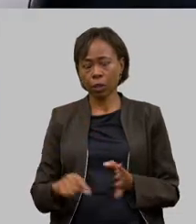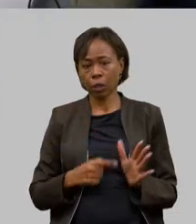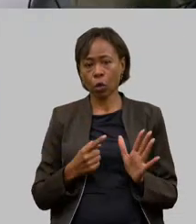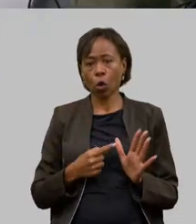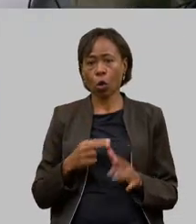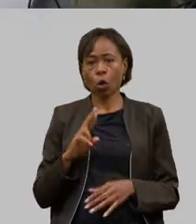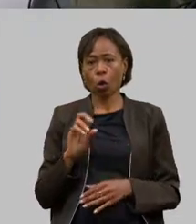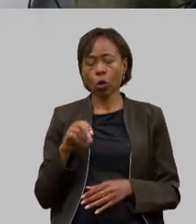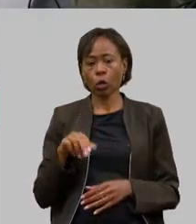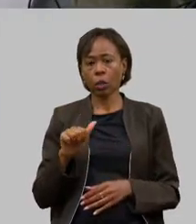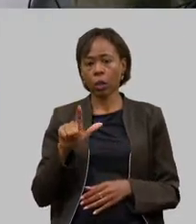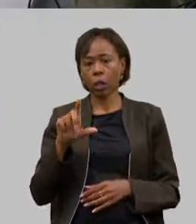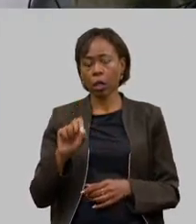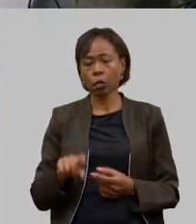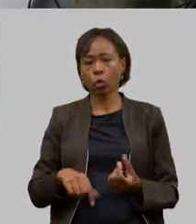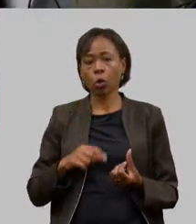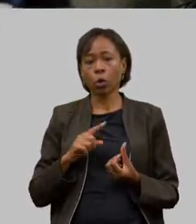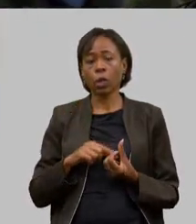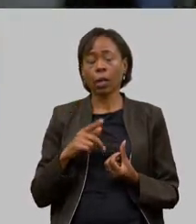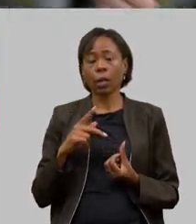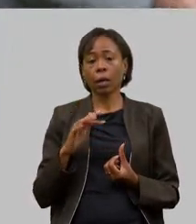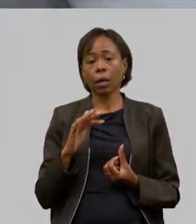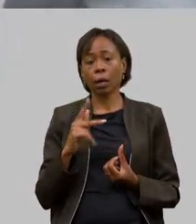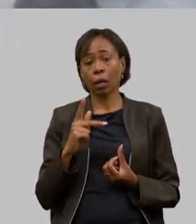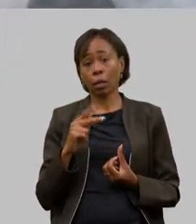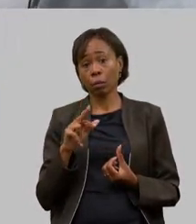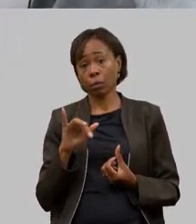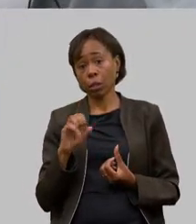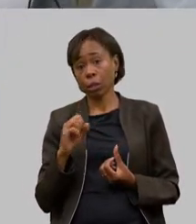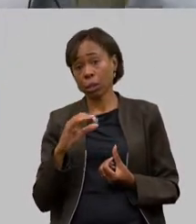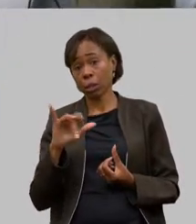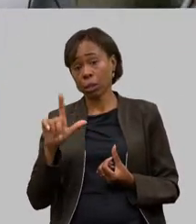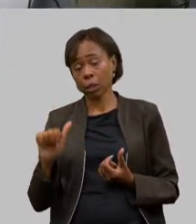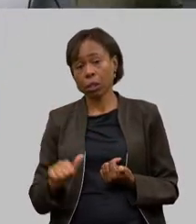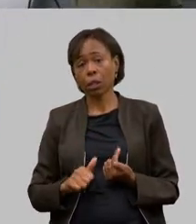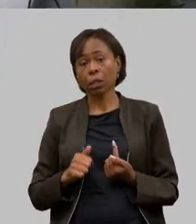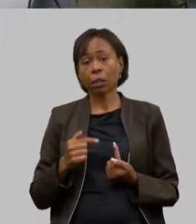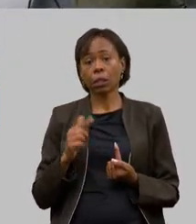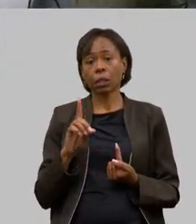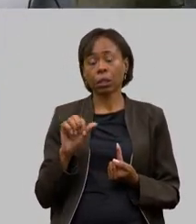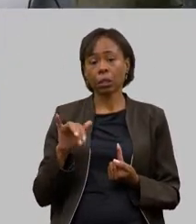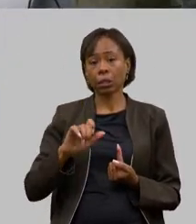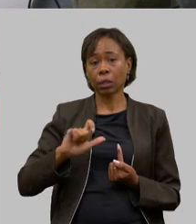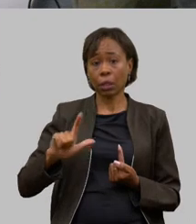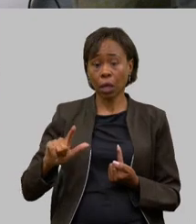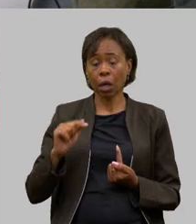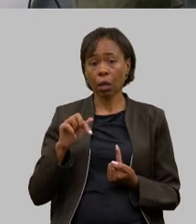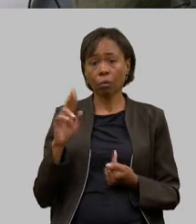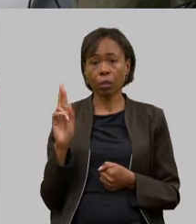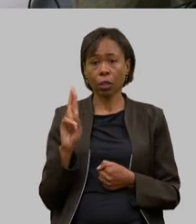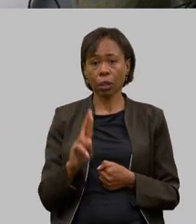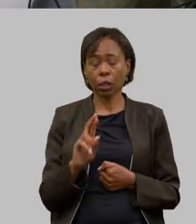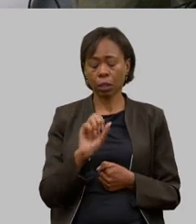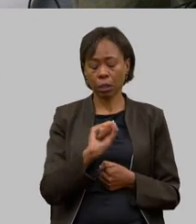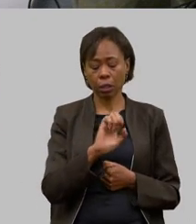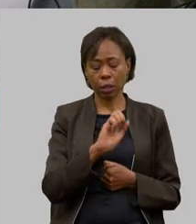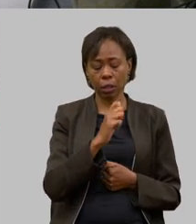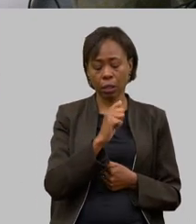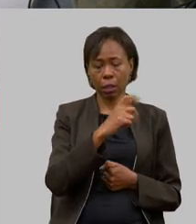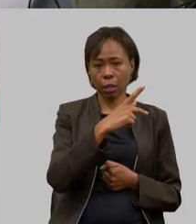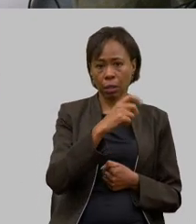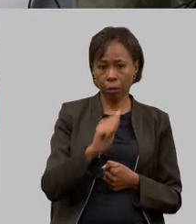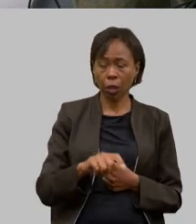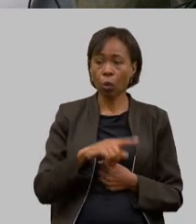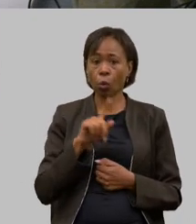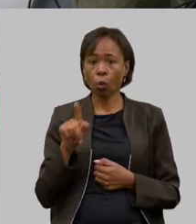Ronaldo Lima da Priscila do Daniel Amorim representando a Ceapa representando a Emater nosso